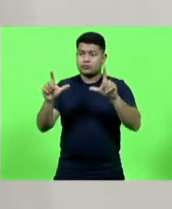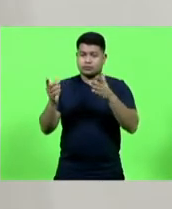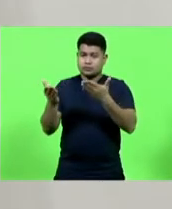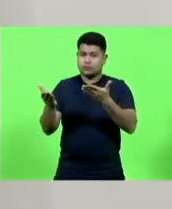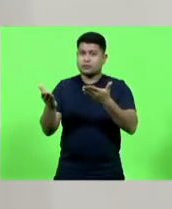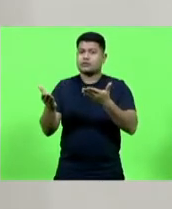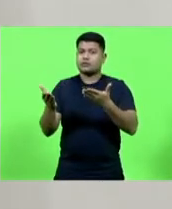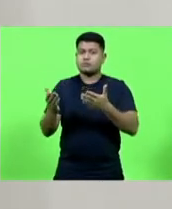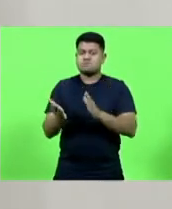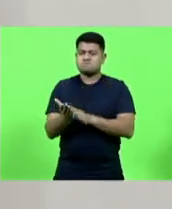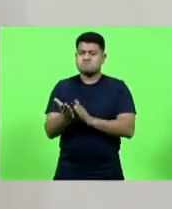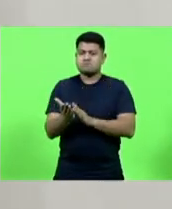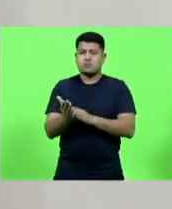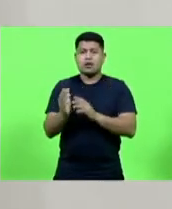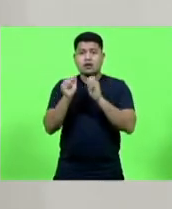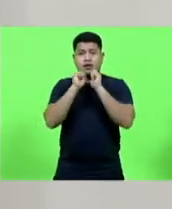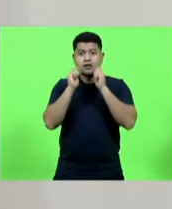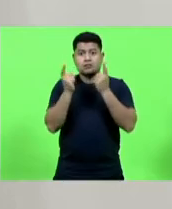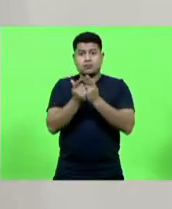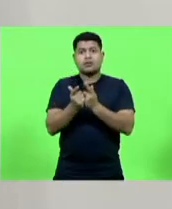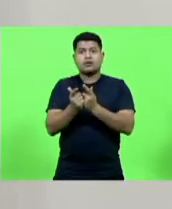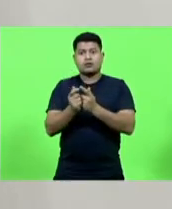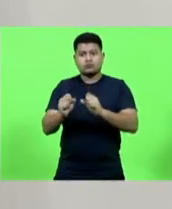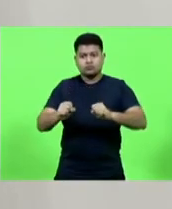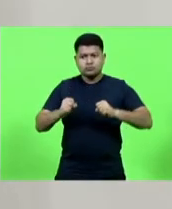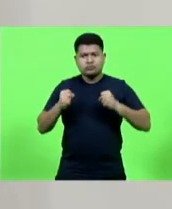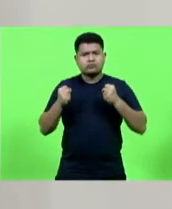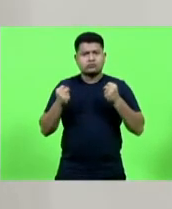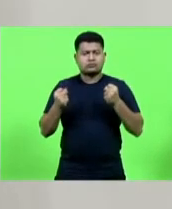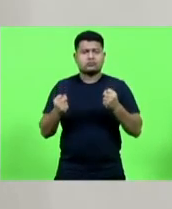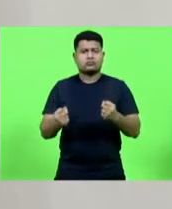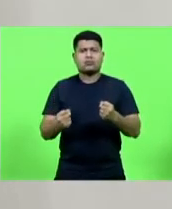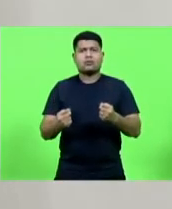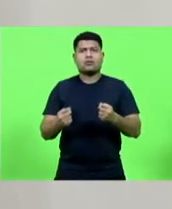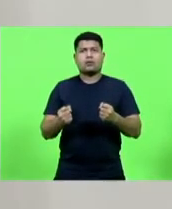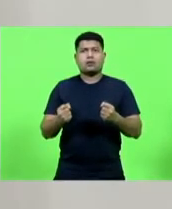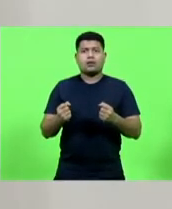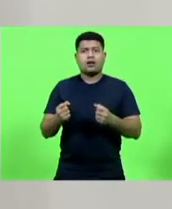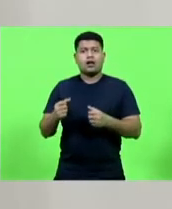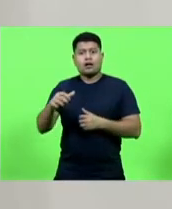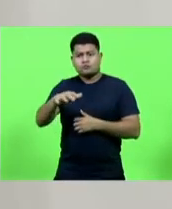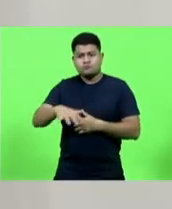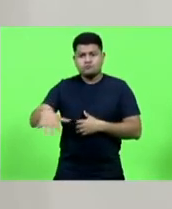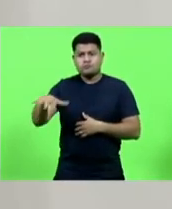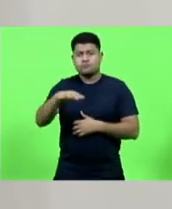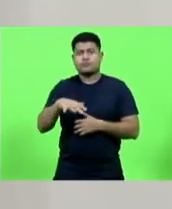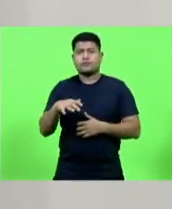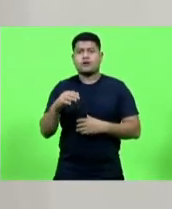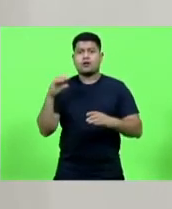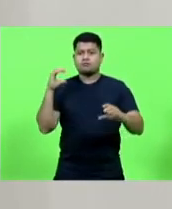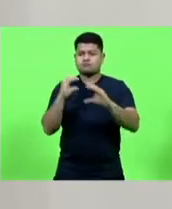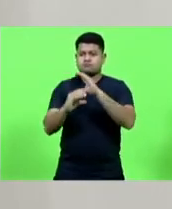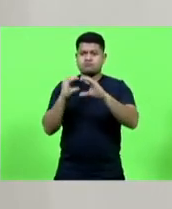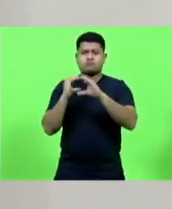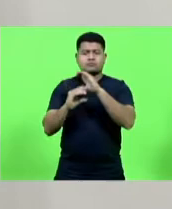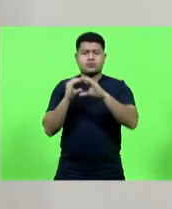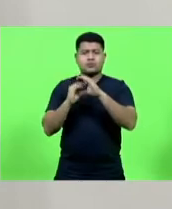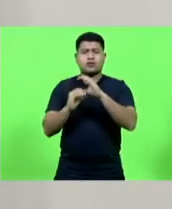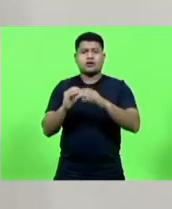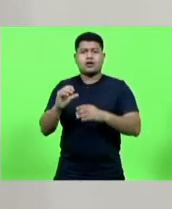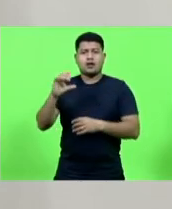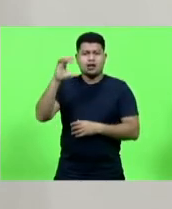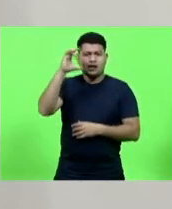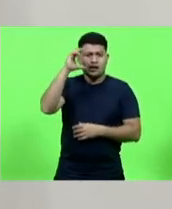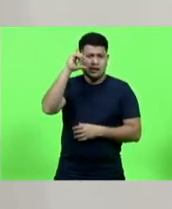A Assembleia mostra que está para frente, a Assembleia dentro da sua rede de comunicação, tanto no Instagram,